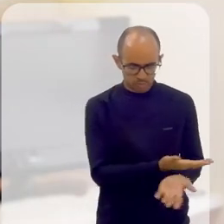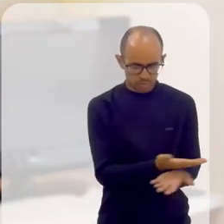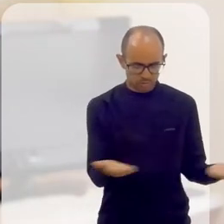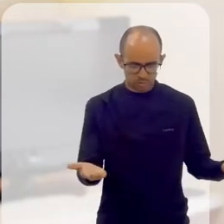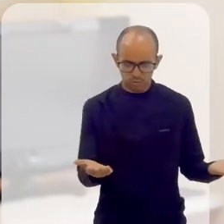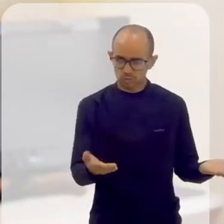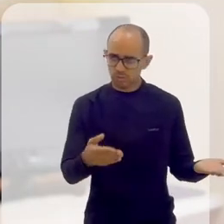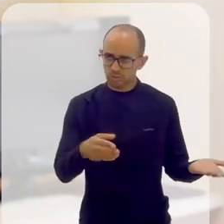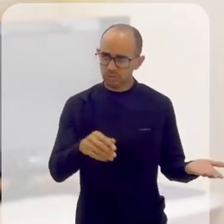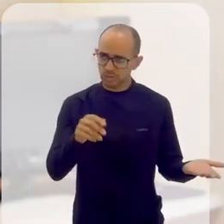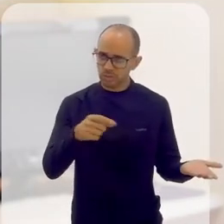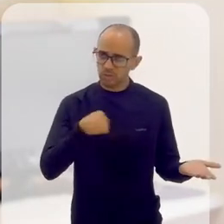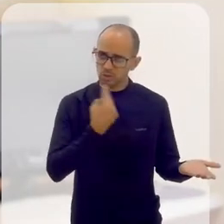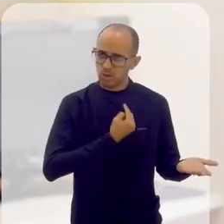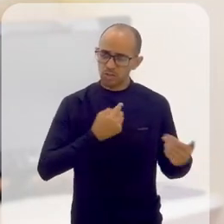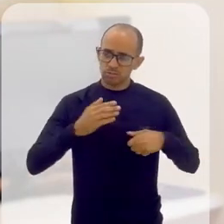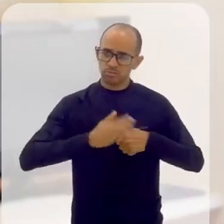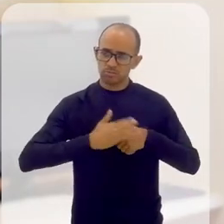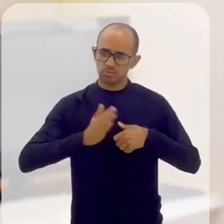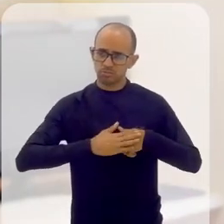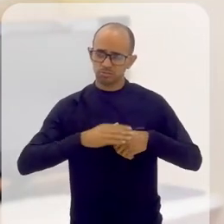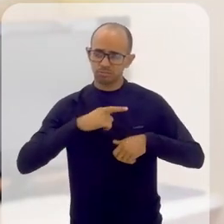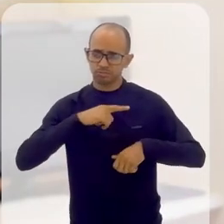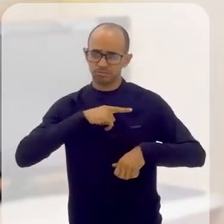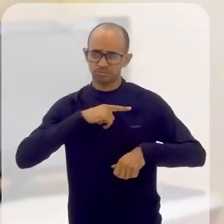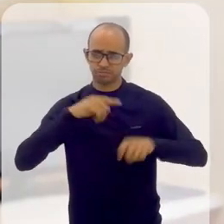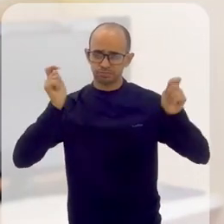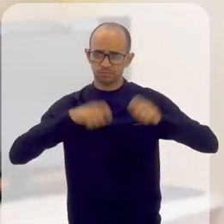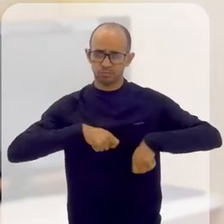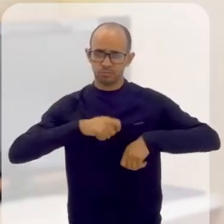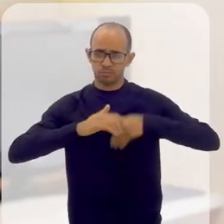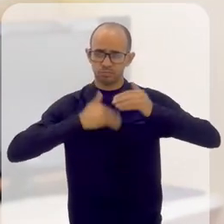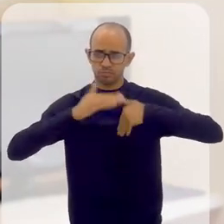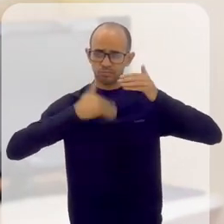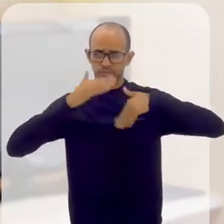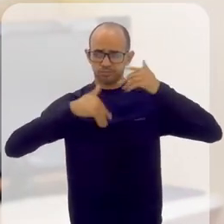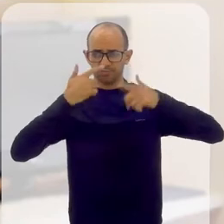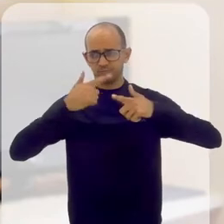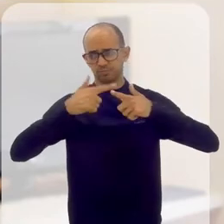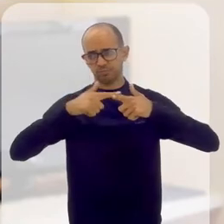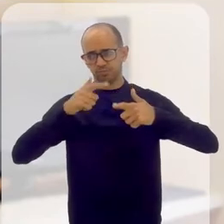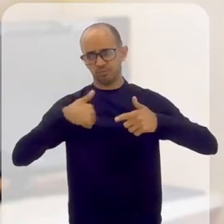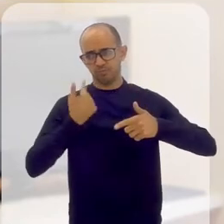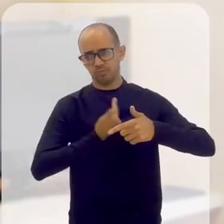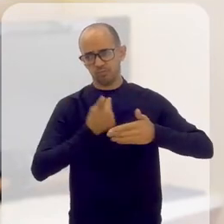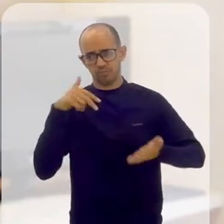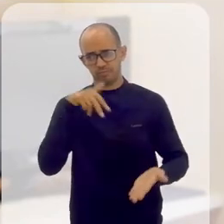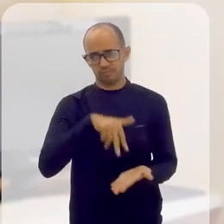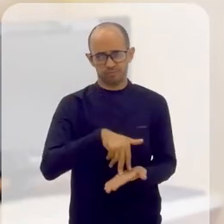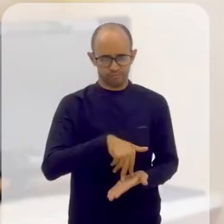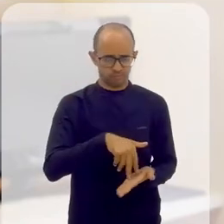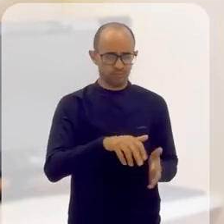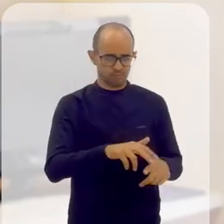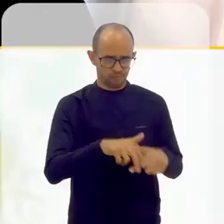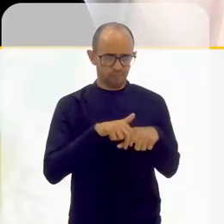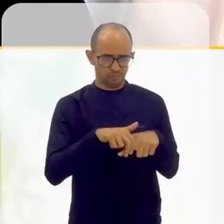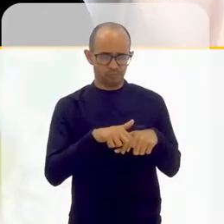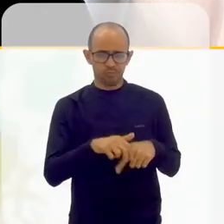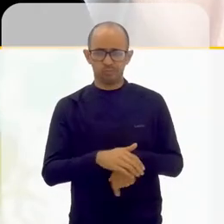pessoas, a gente dá oportunidade para a gente também de evoluir, que afinal estamos todos aqui para isso.